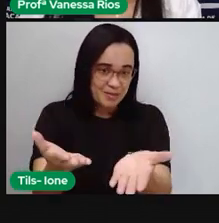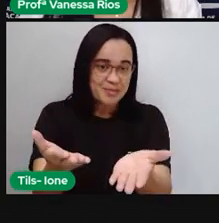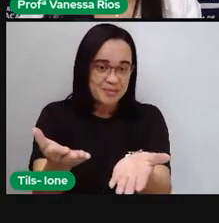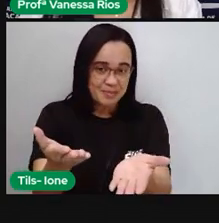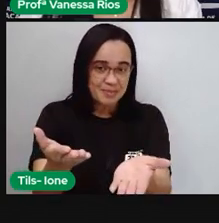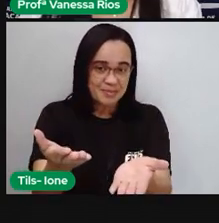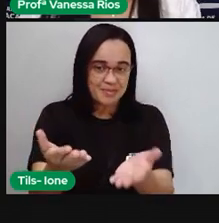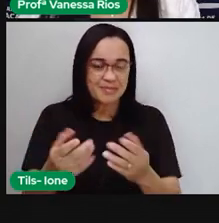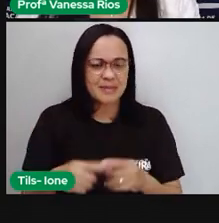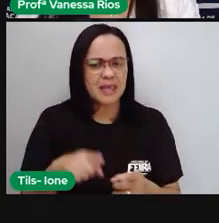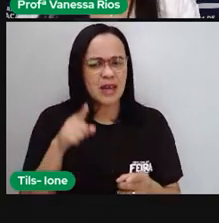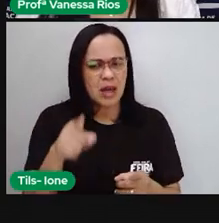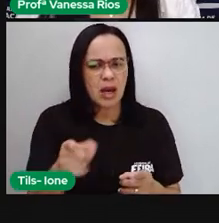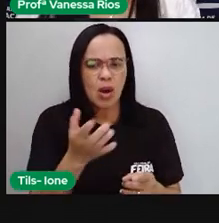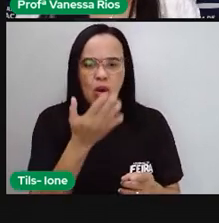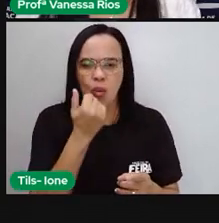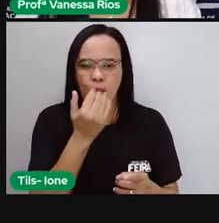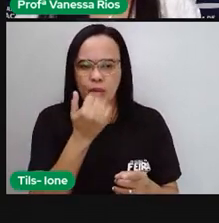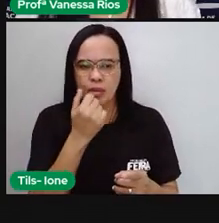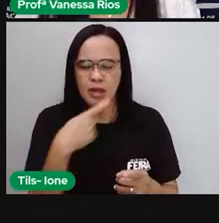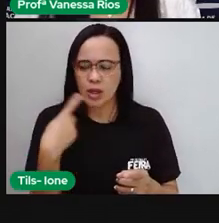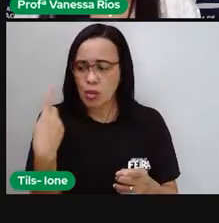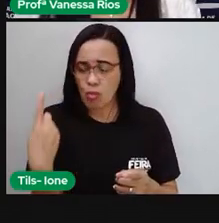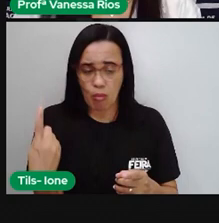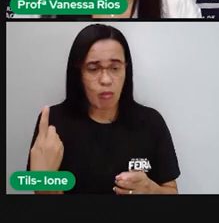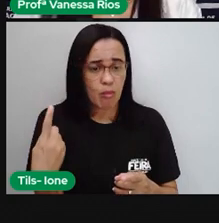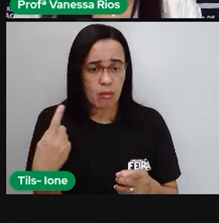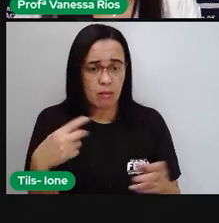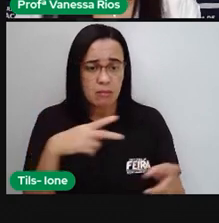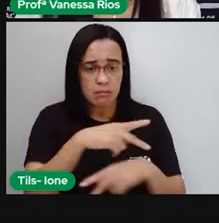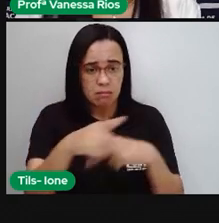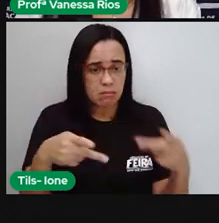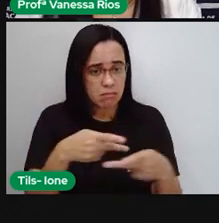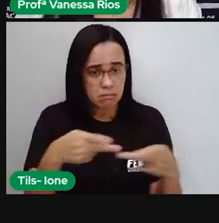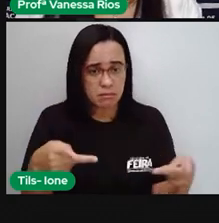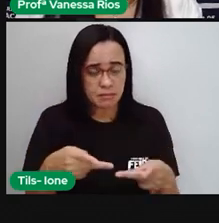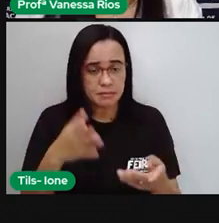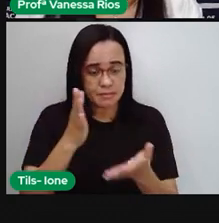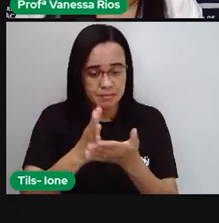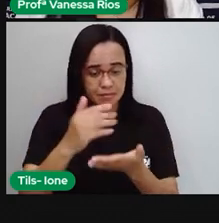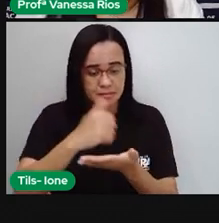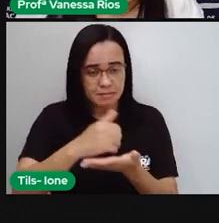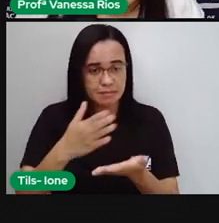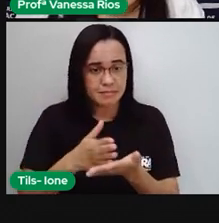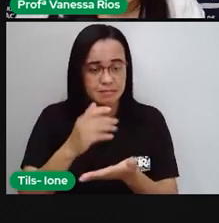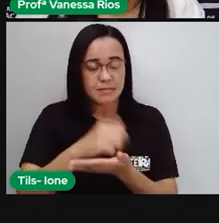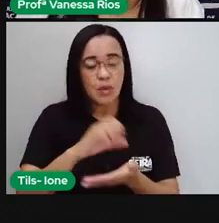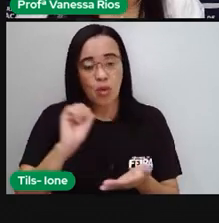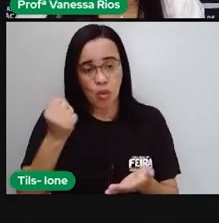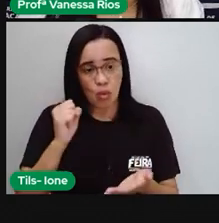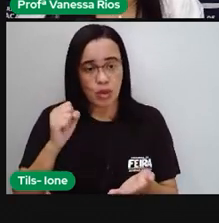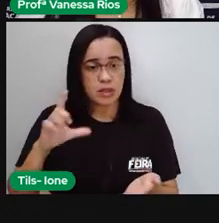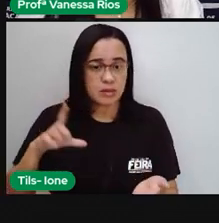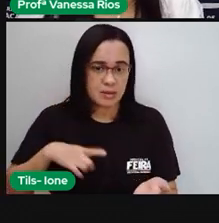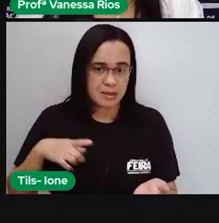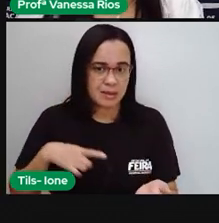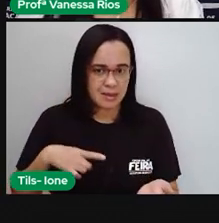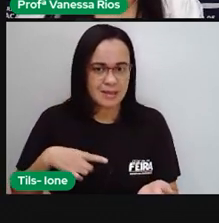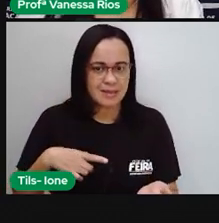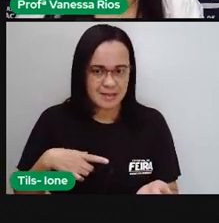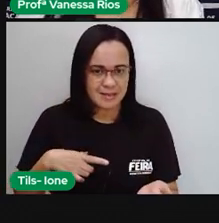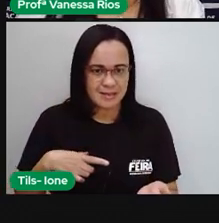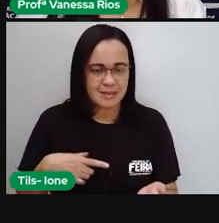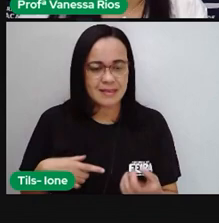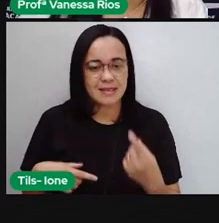aí, se você comer uma fatia dessa pizza que está dividida em oito fatias, você comerá aí, ó,